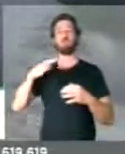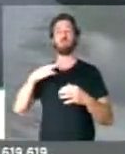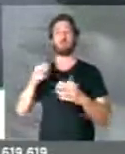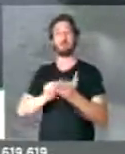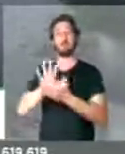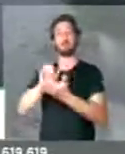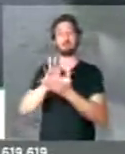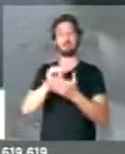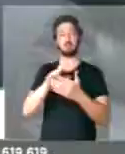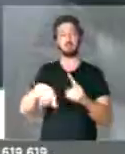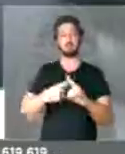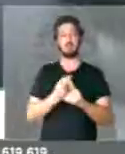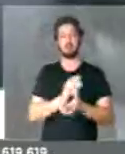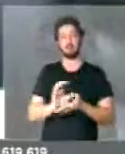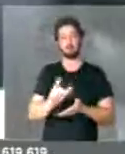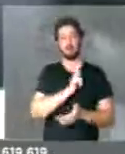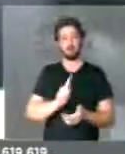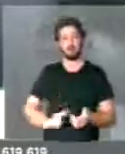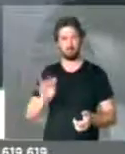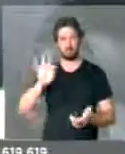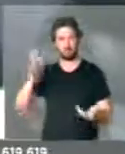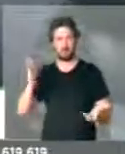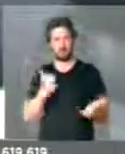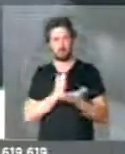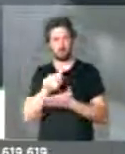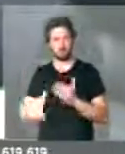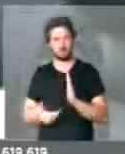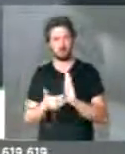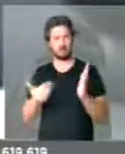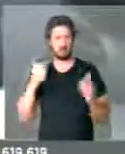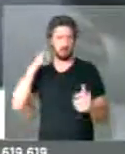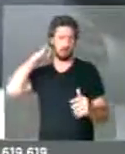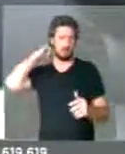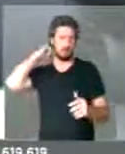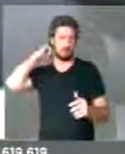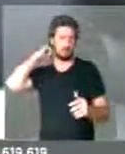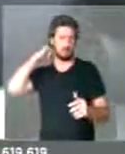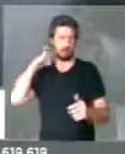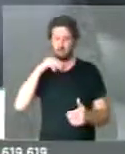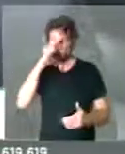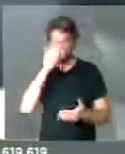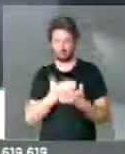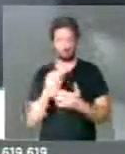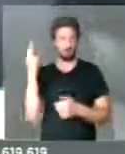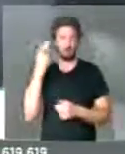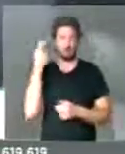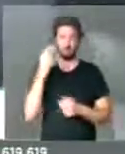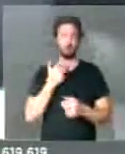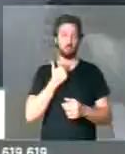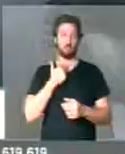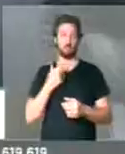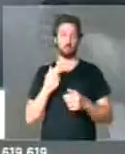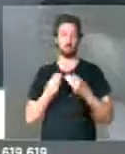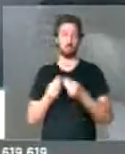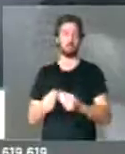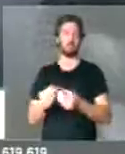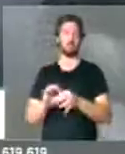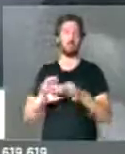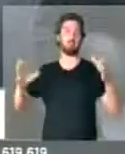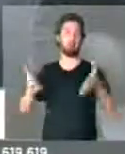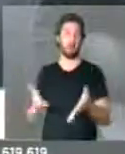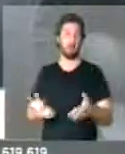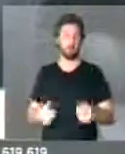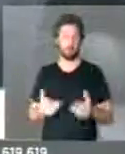financiado com o dinheiro da União, aprovado por essa casa, e eu acredito que nós não vamos dar essa carta branca, esse ponto nós não podemos